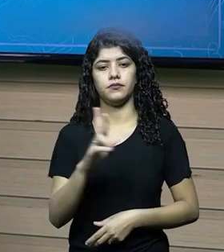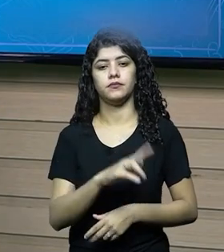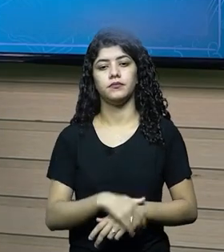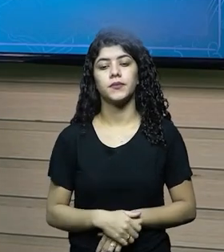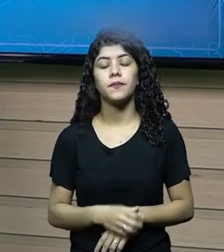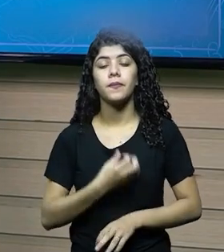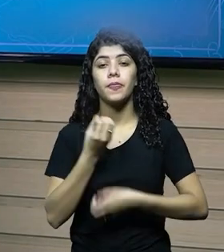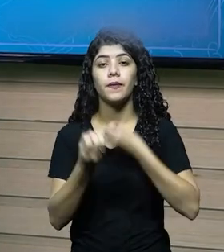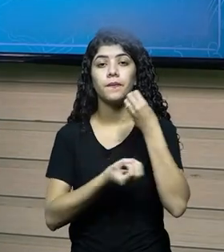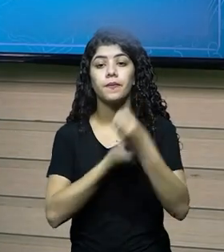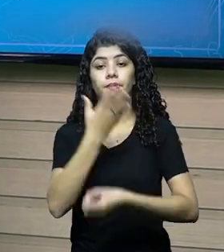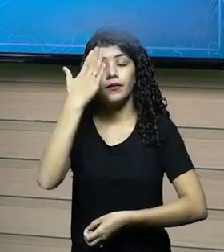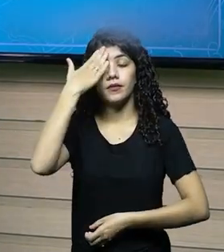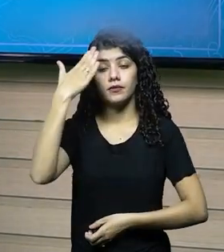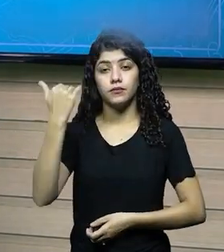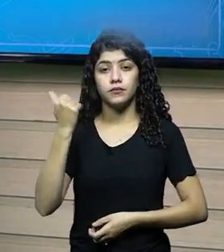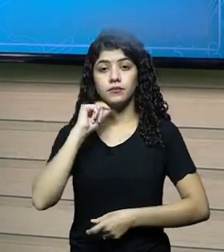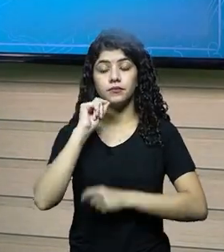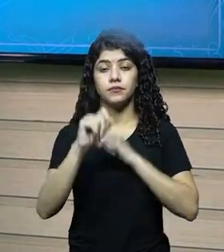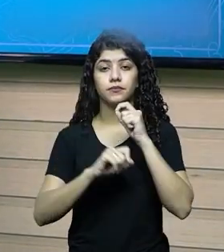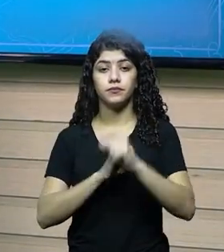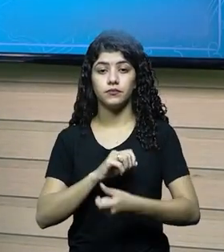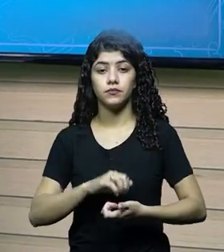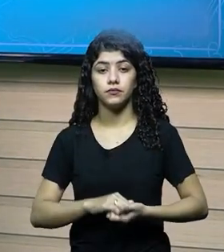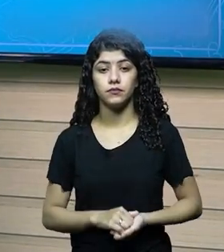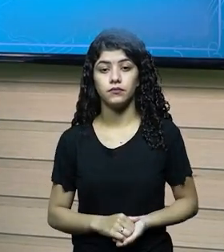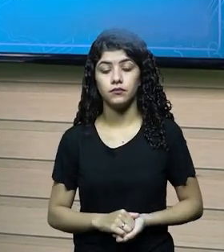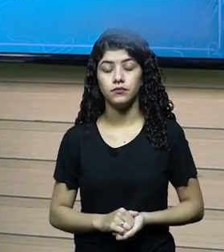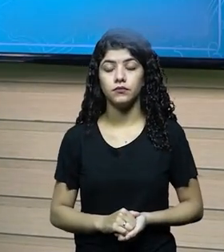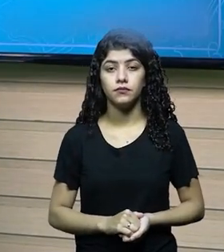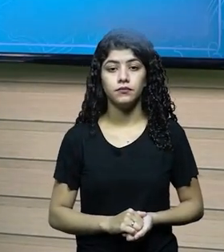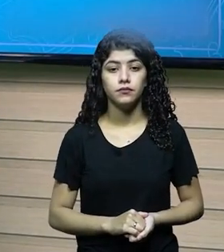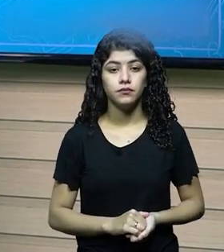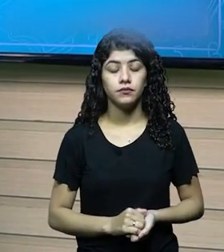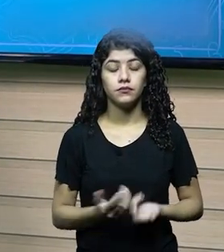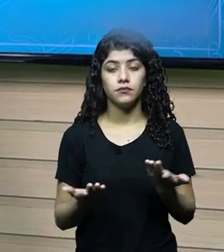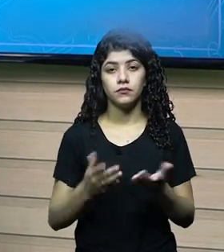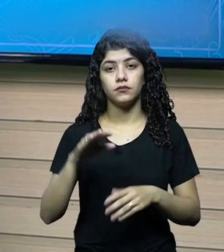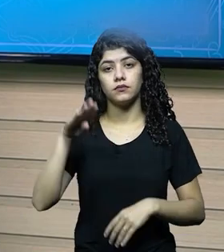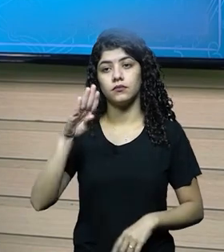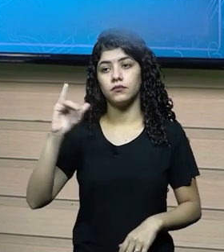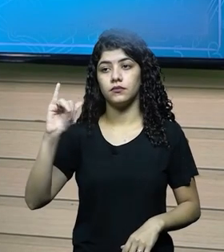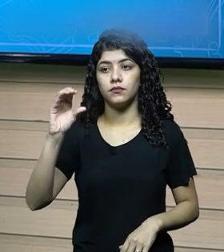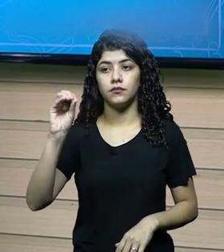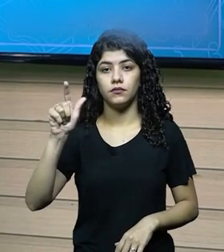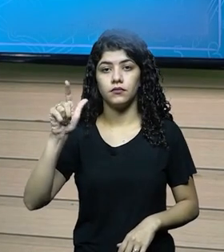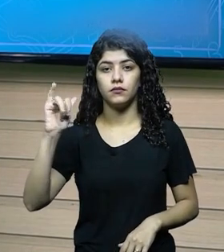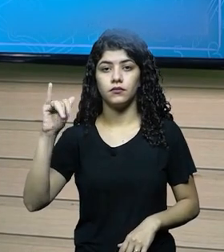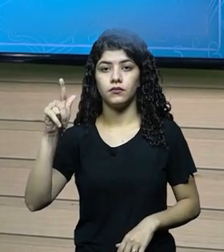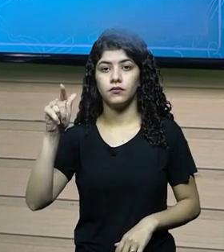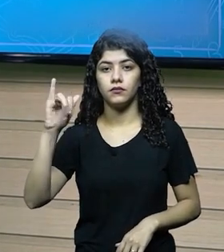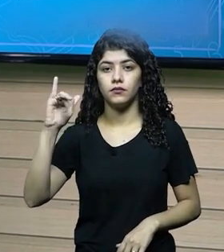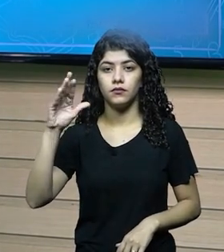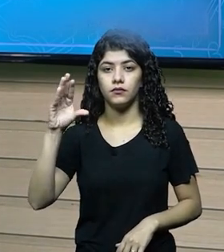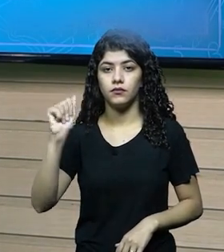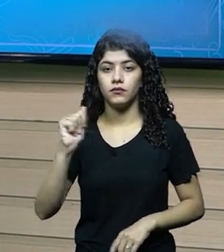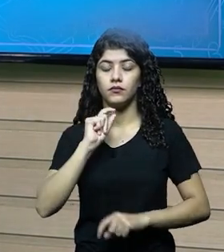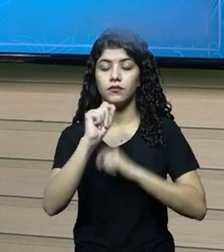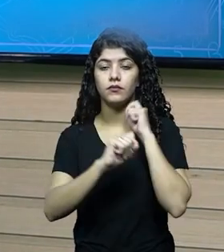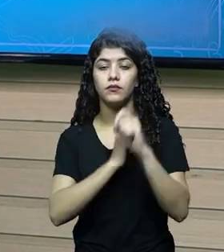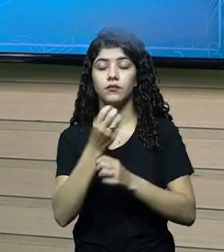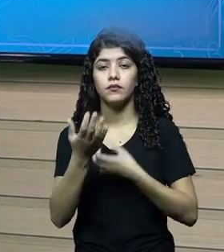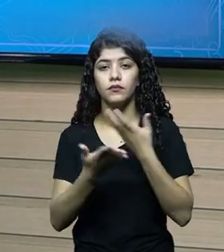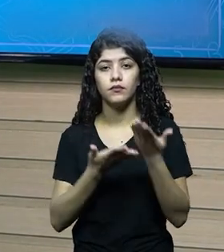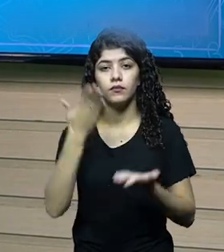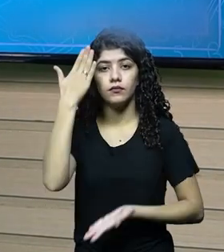como é que eu vou saber, e se tratando de ativo biológico, de contabilidade agroindustrial, como